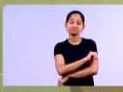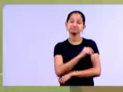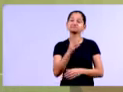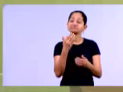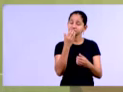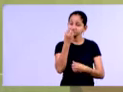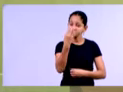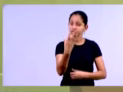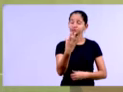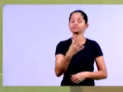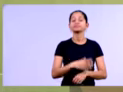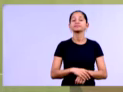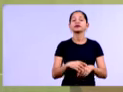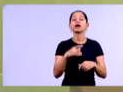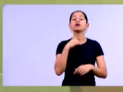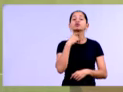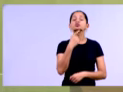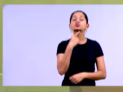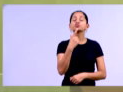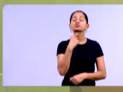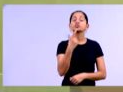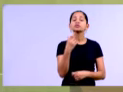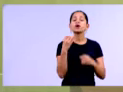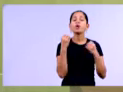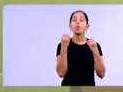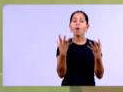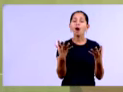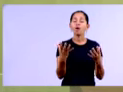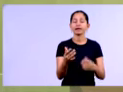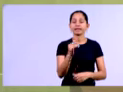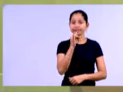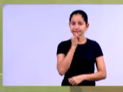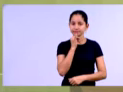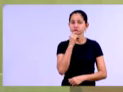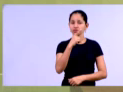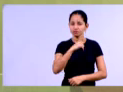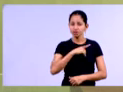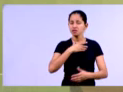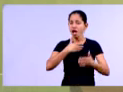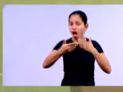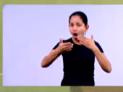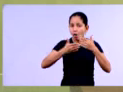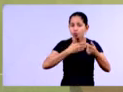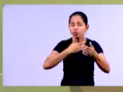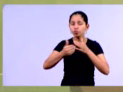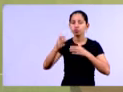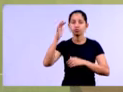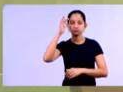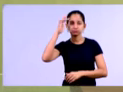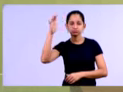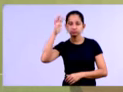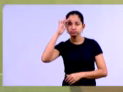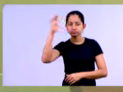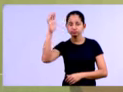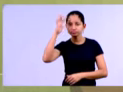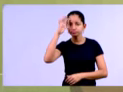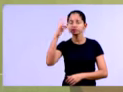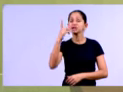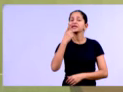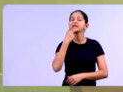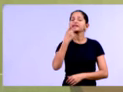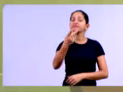Professor Kenney, a dúvida é a seguinte. Algum autor deixa claro o índice percentual